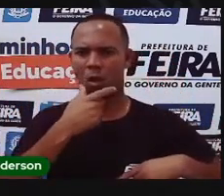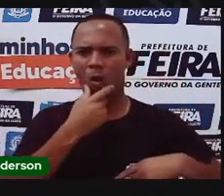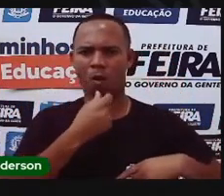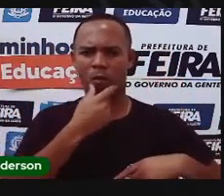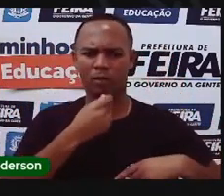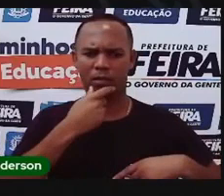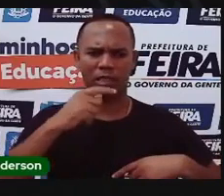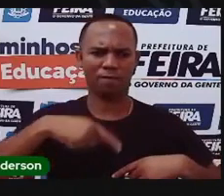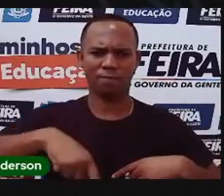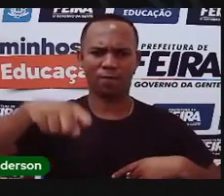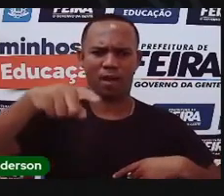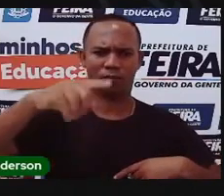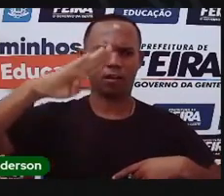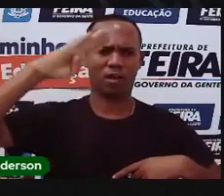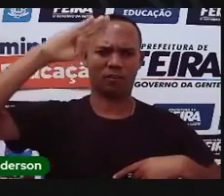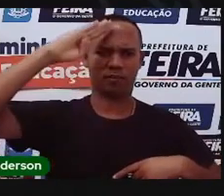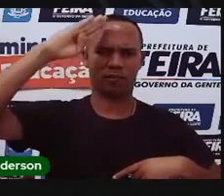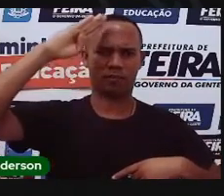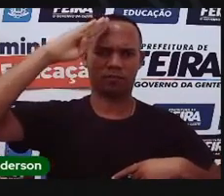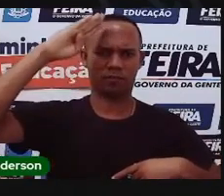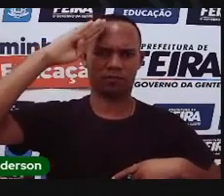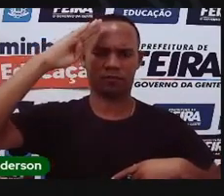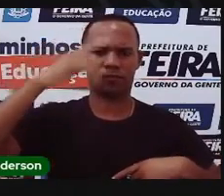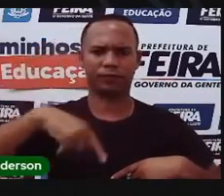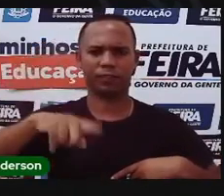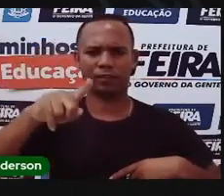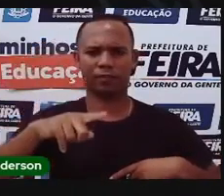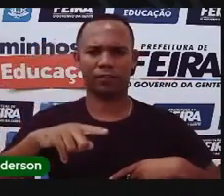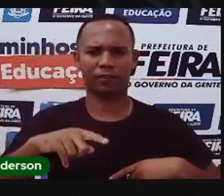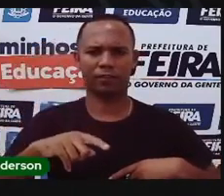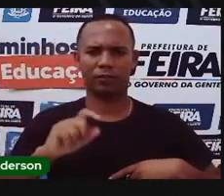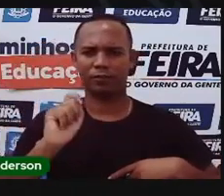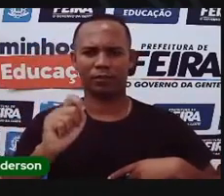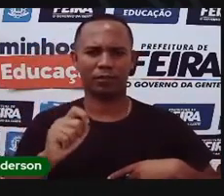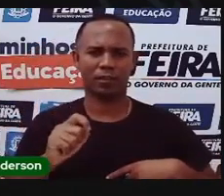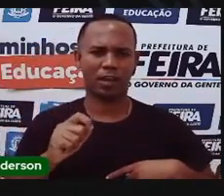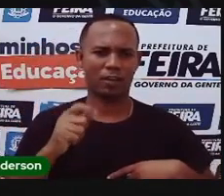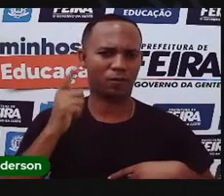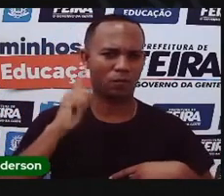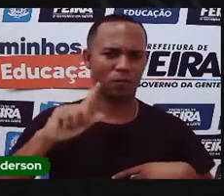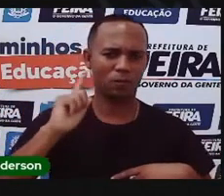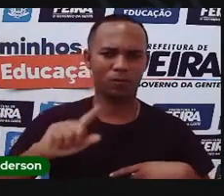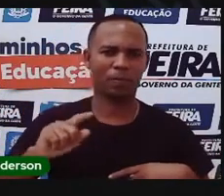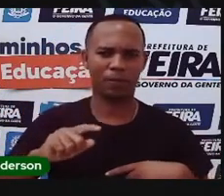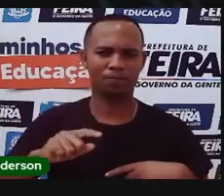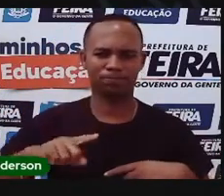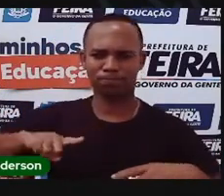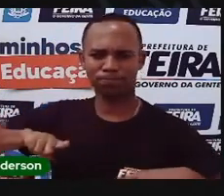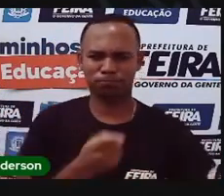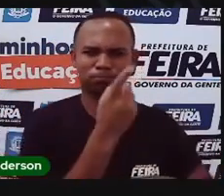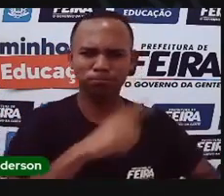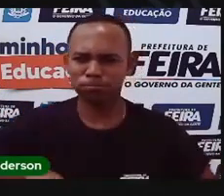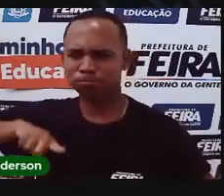Maria Quitéria vai ao exército. Chega no exército, o é que Maria Quitéria faz? Sucesso. Maria Quitéria luta,